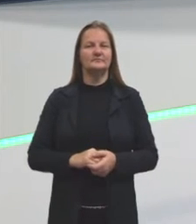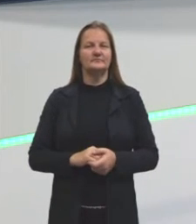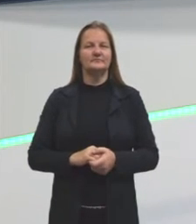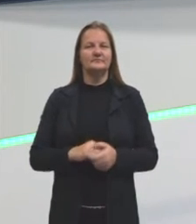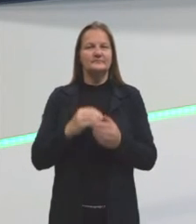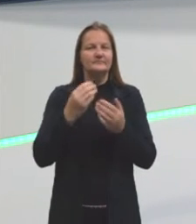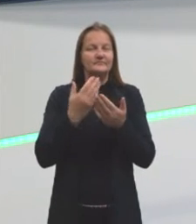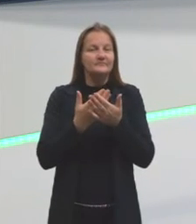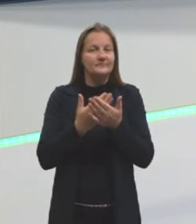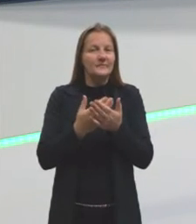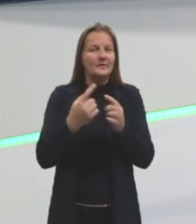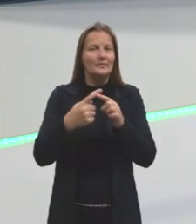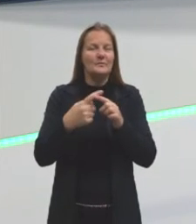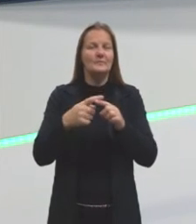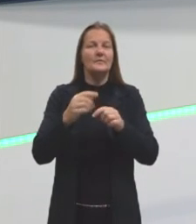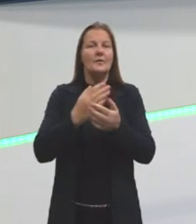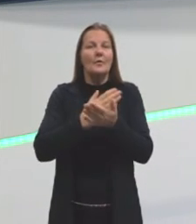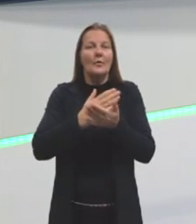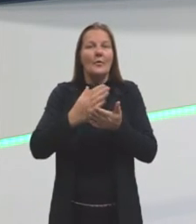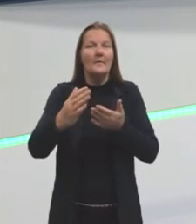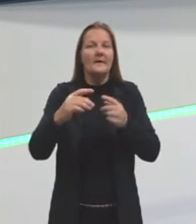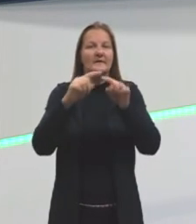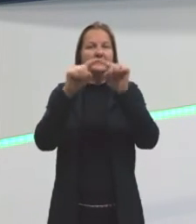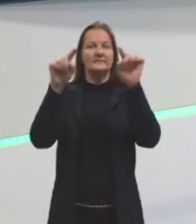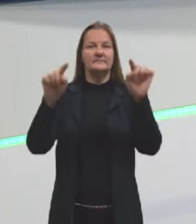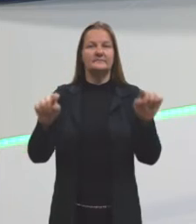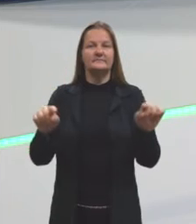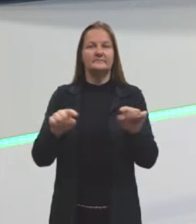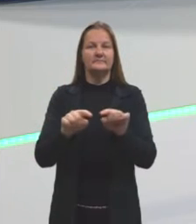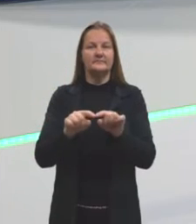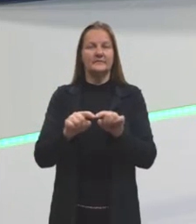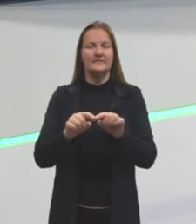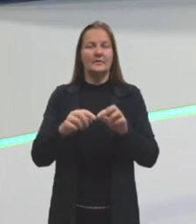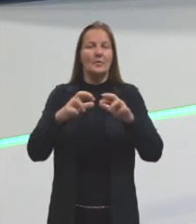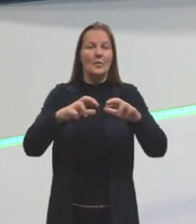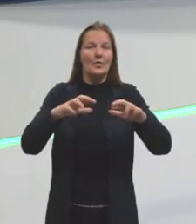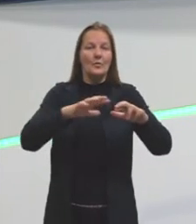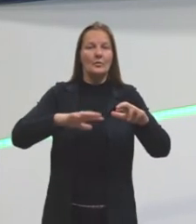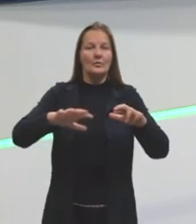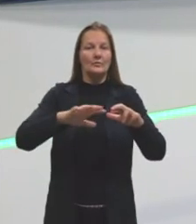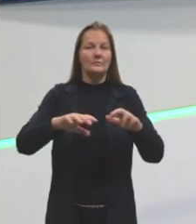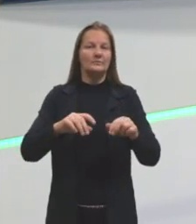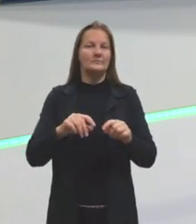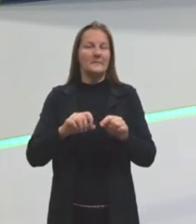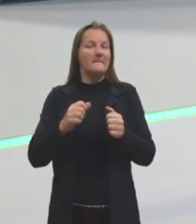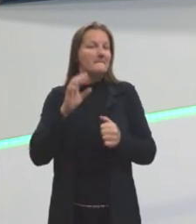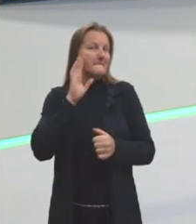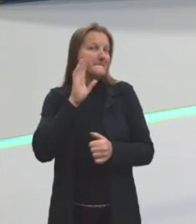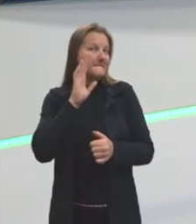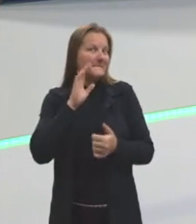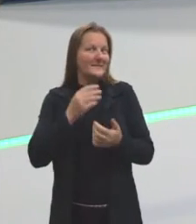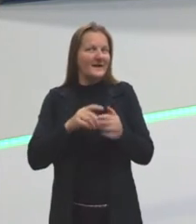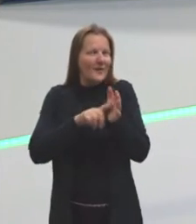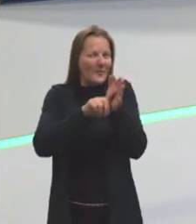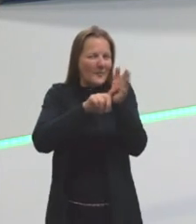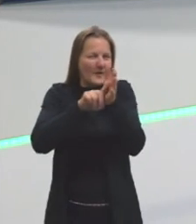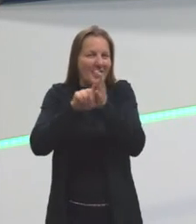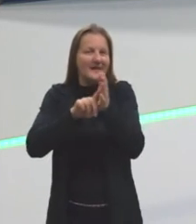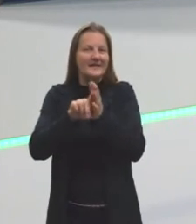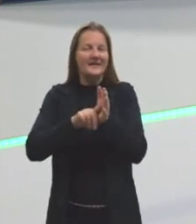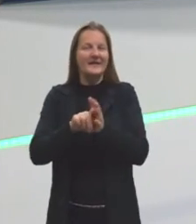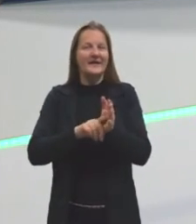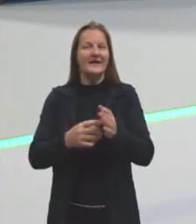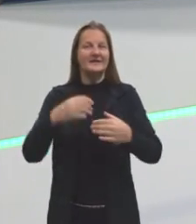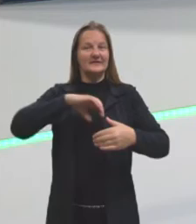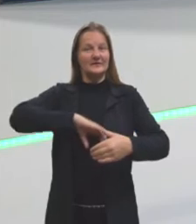projeto. E aqui a gente começa um quadro, um setor bacana aí da nossa análise em